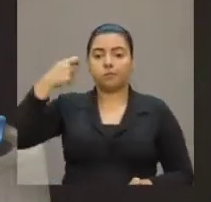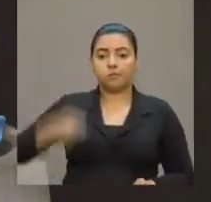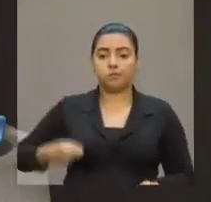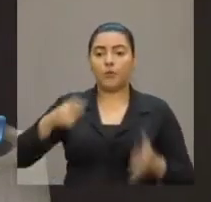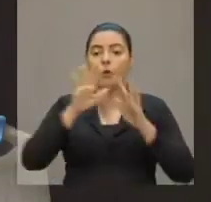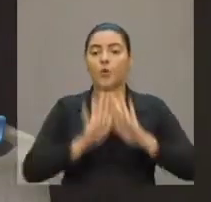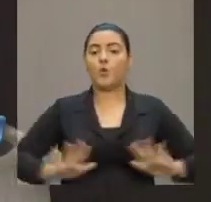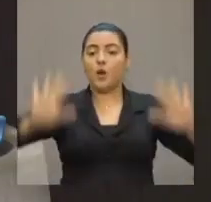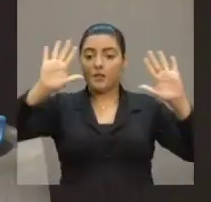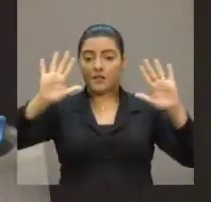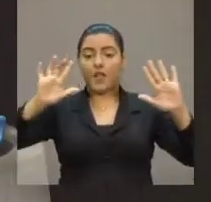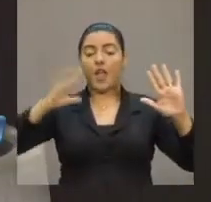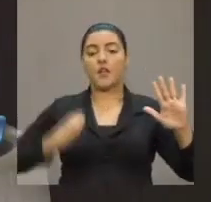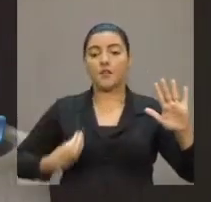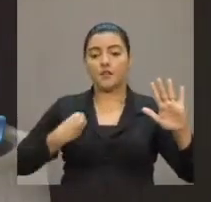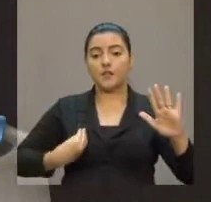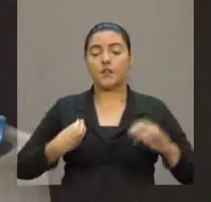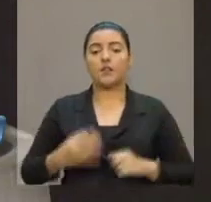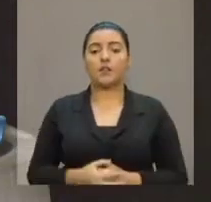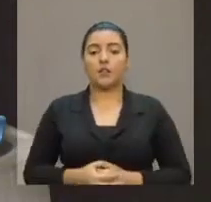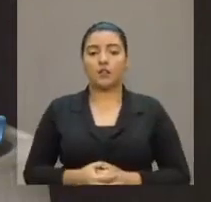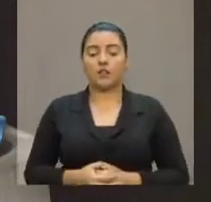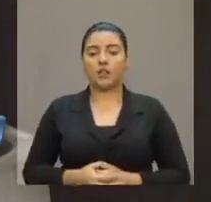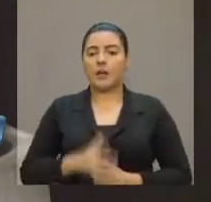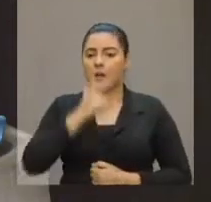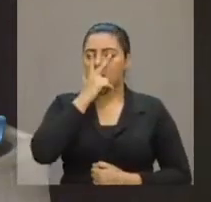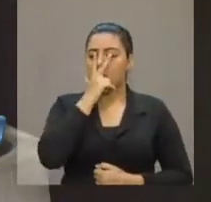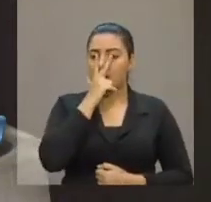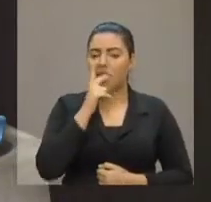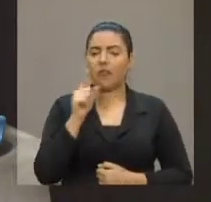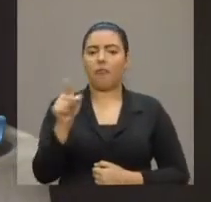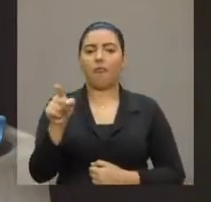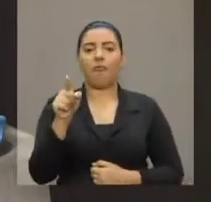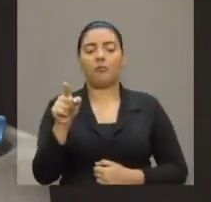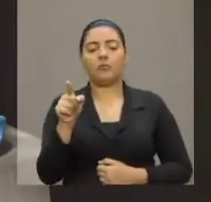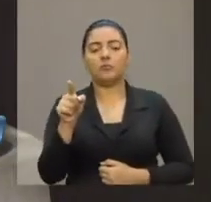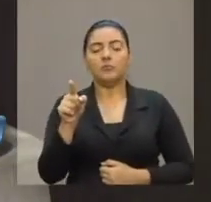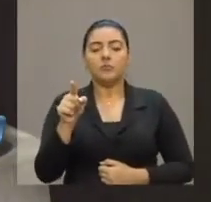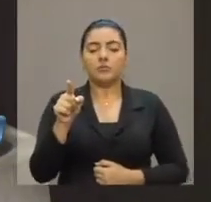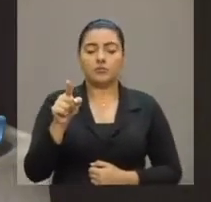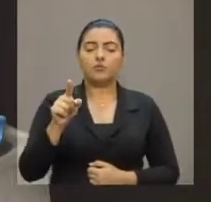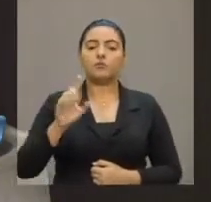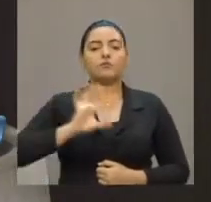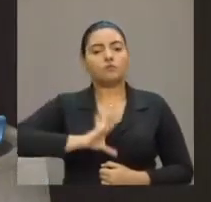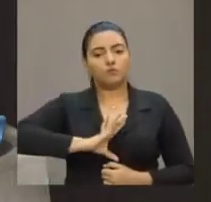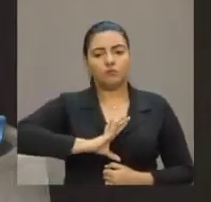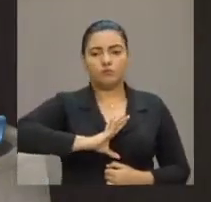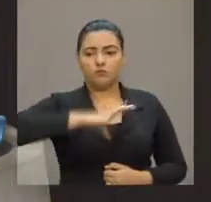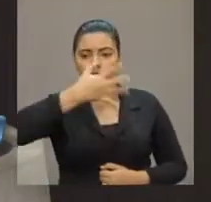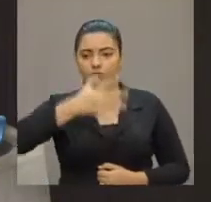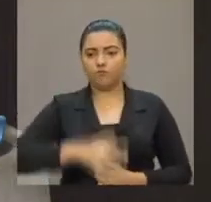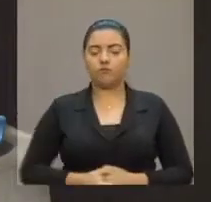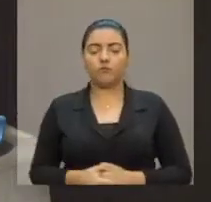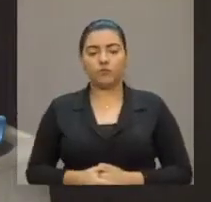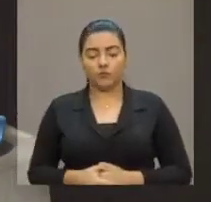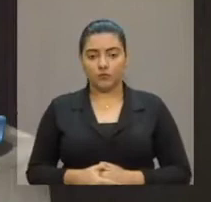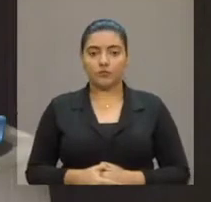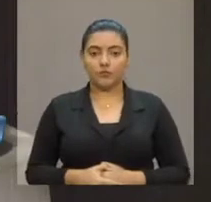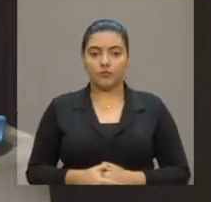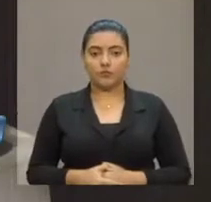e presenciei uma batalha corajosa, altiva,